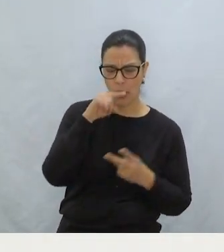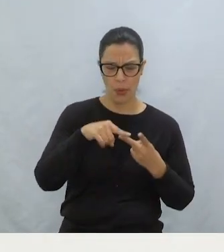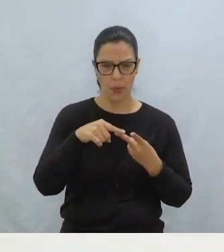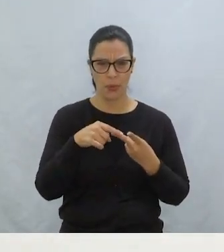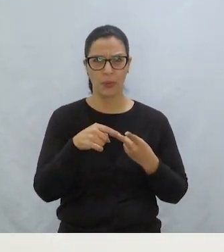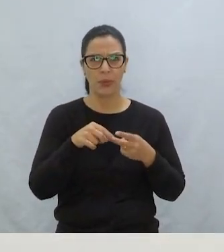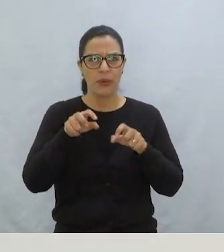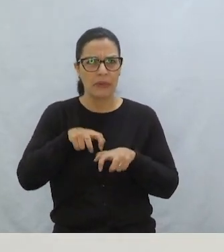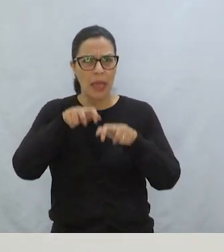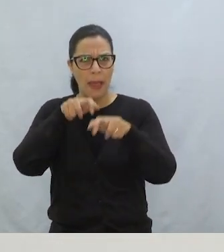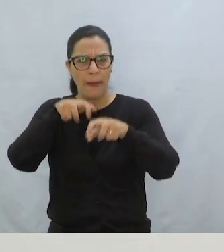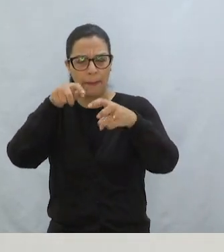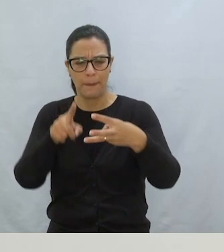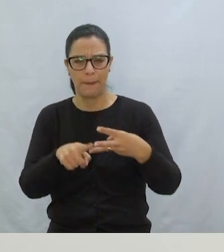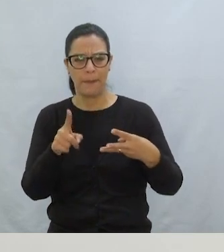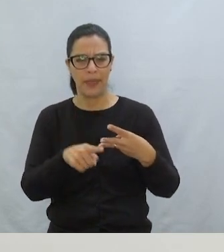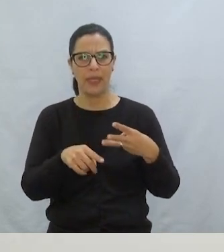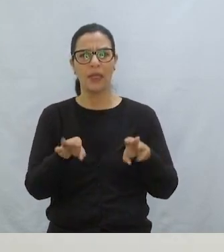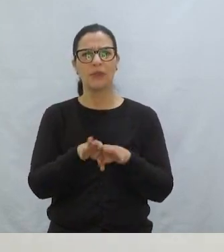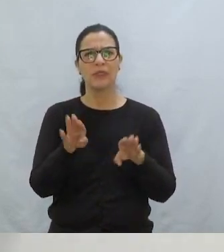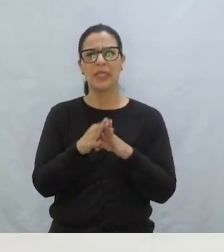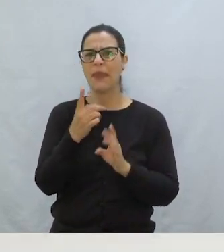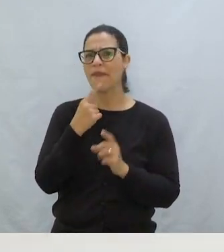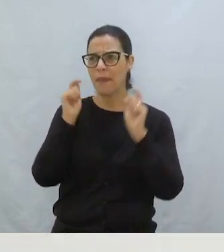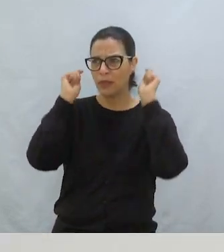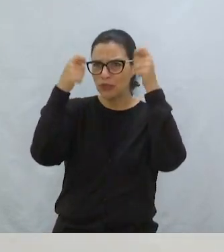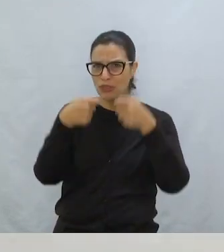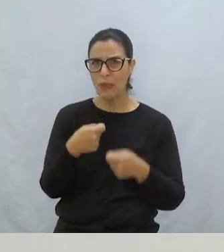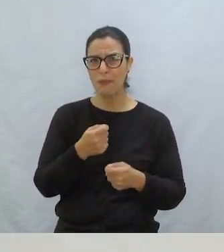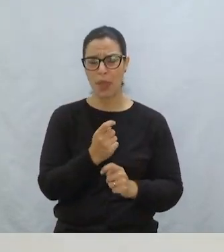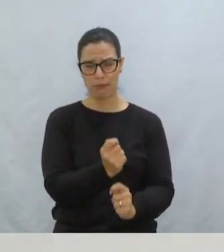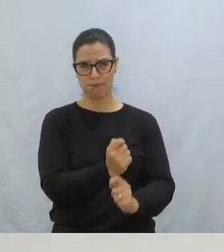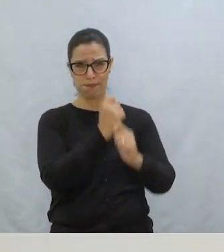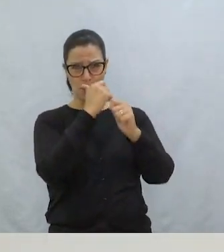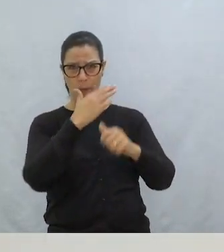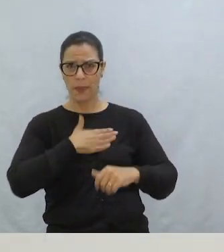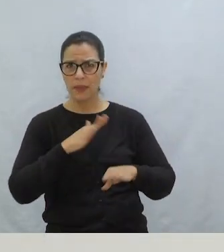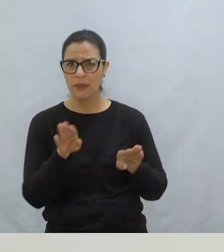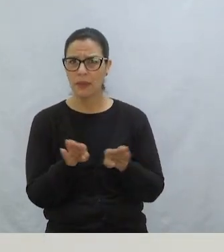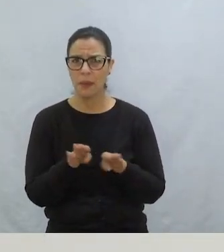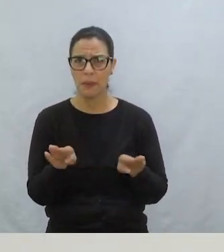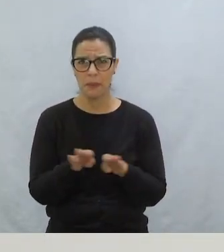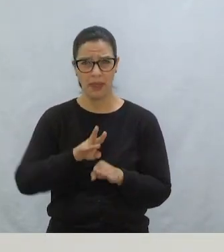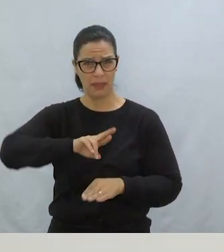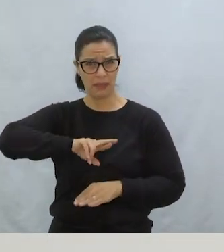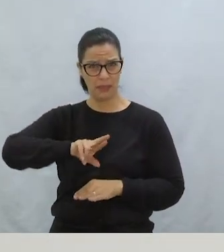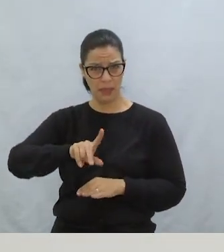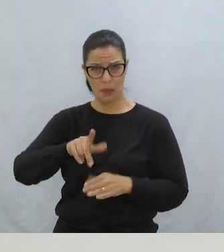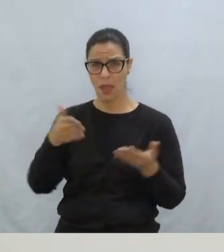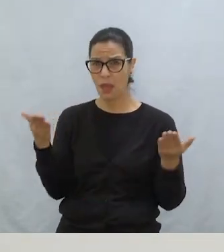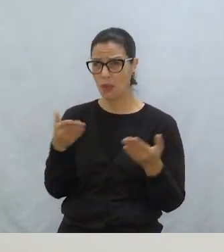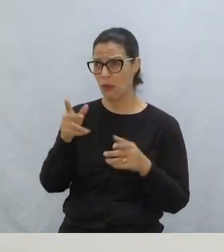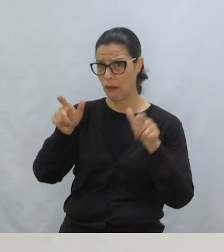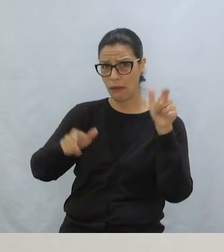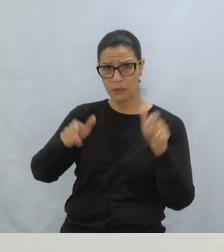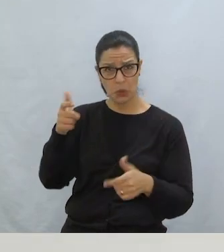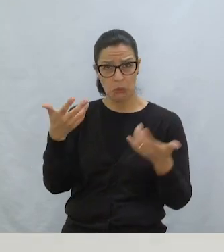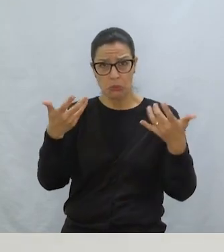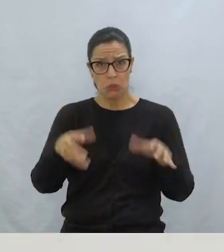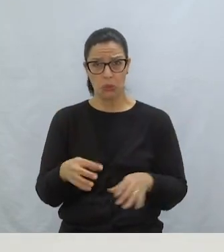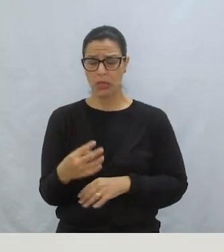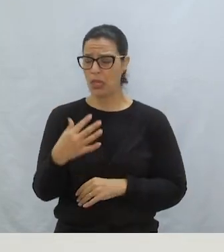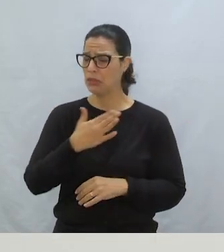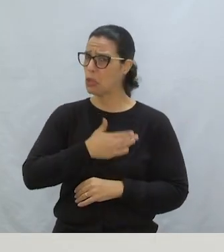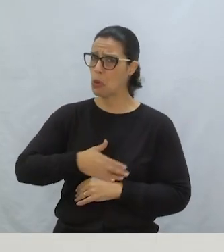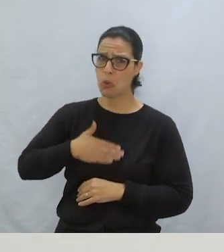Porquinhos, cabritinhos e até aquela irritante da Chapeuzinho Vermelho Não é à toa que ninguém